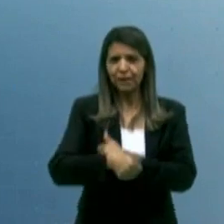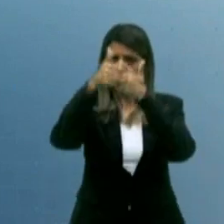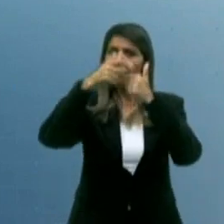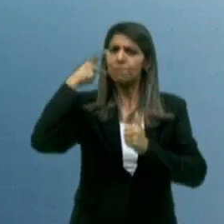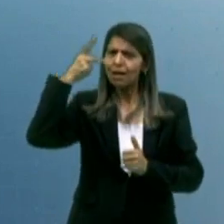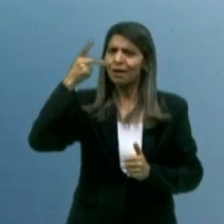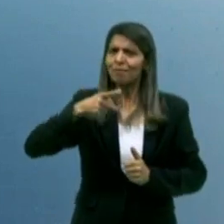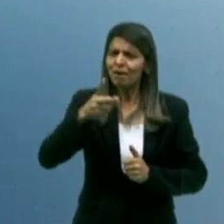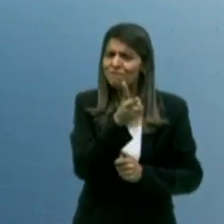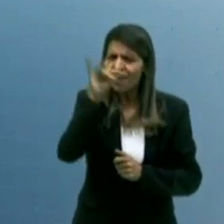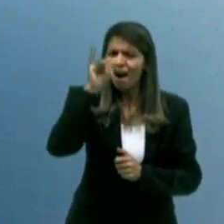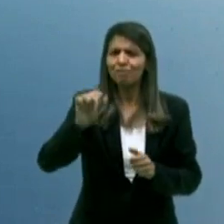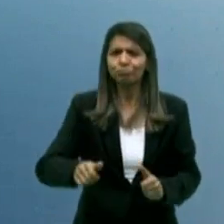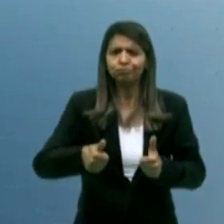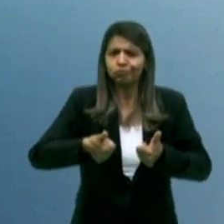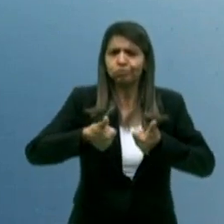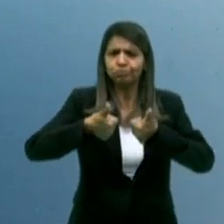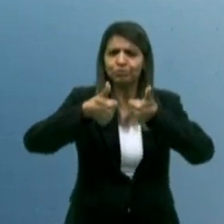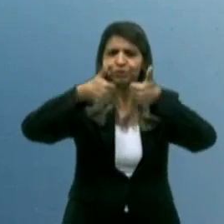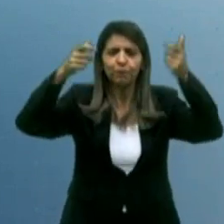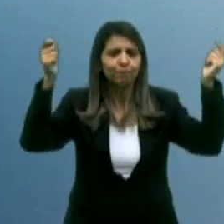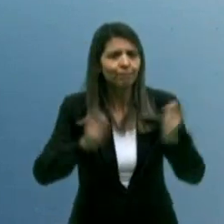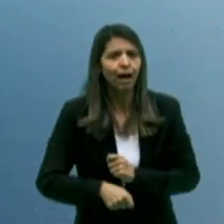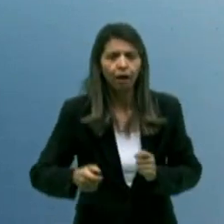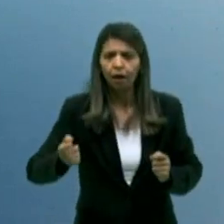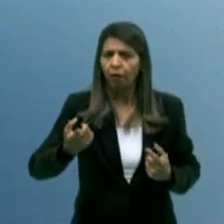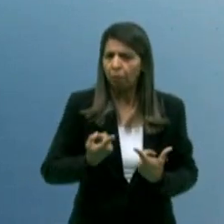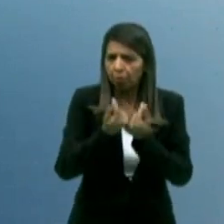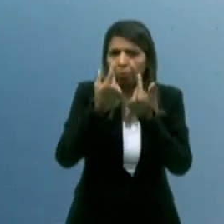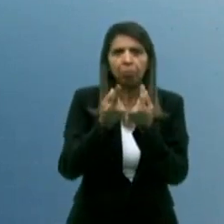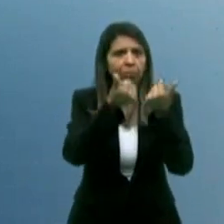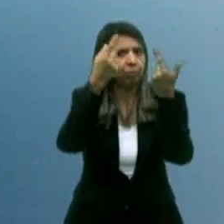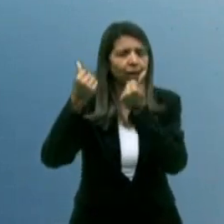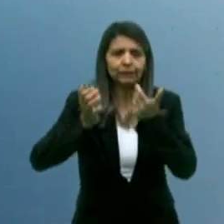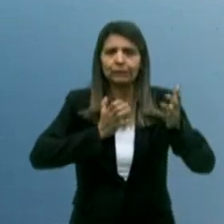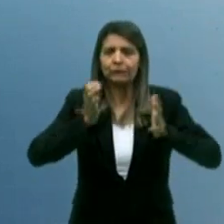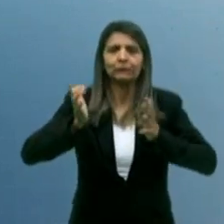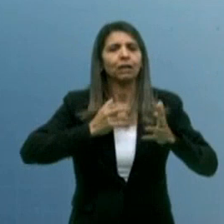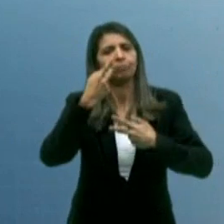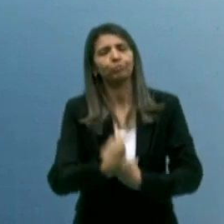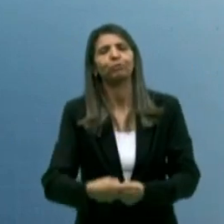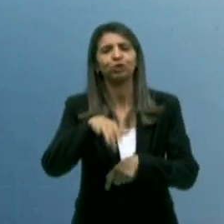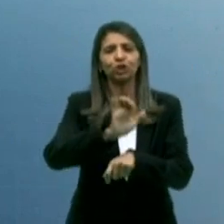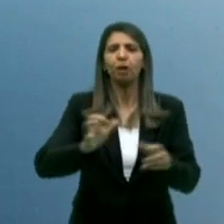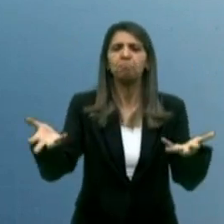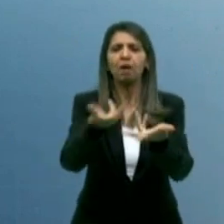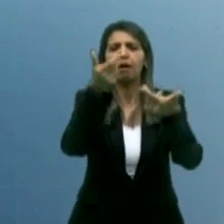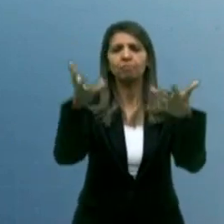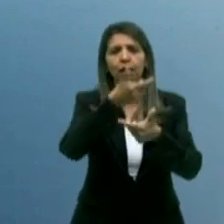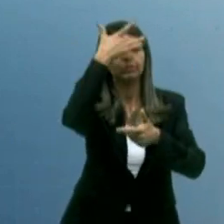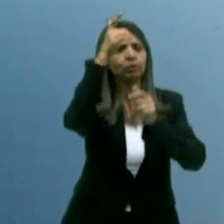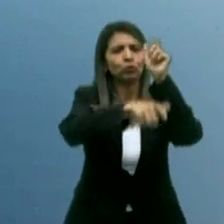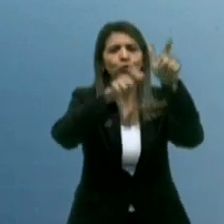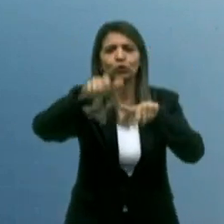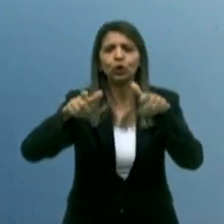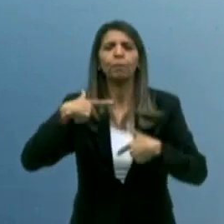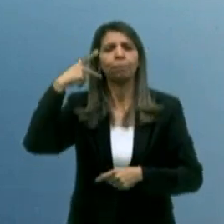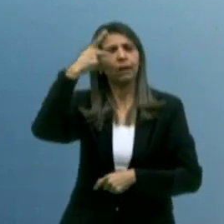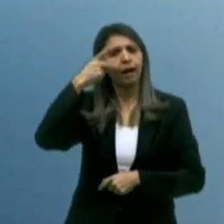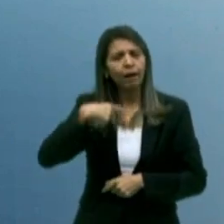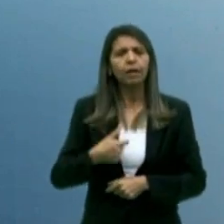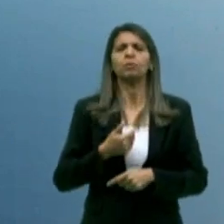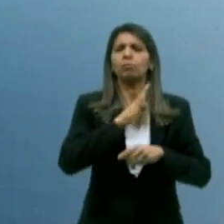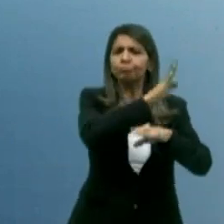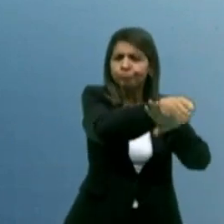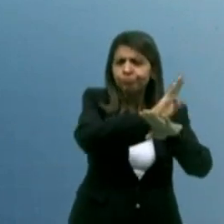vamos equacionar todas as riquezas desse estado. Para dar qualidade de vida aos paraibanos. Eu estou muito feliz em ter caminhado pelo